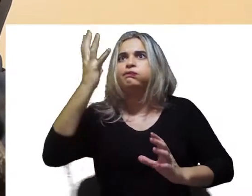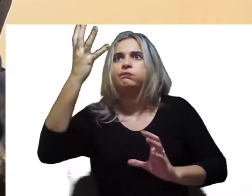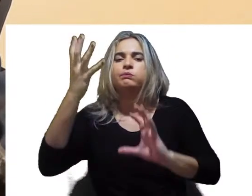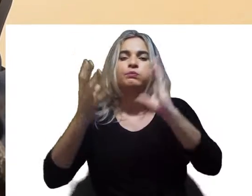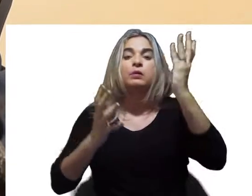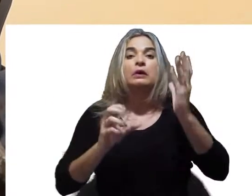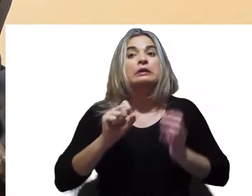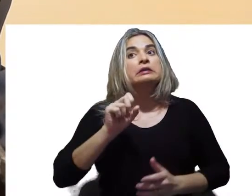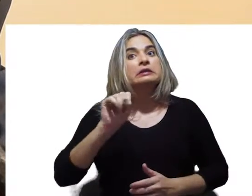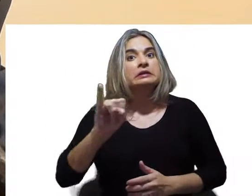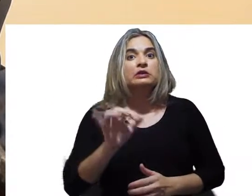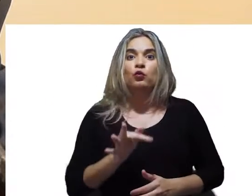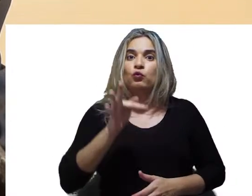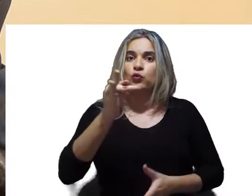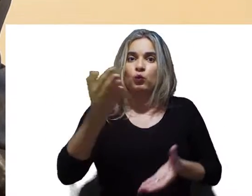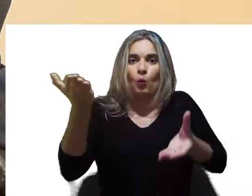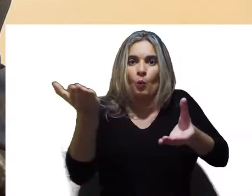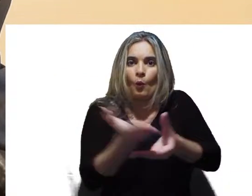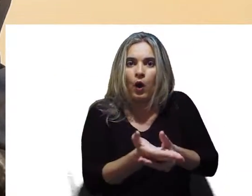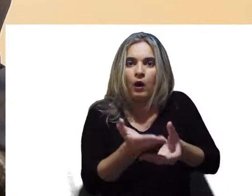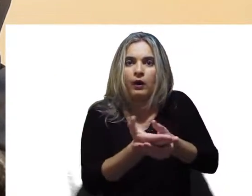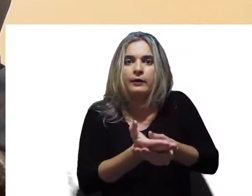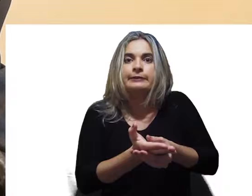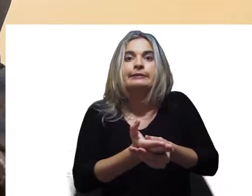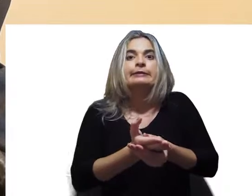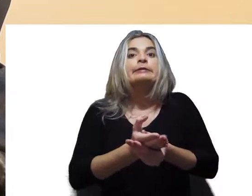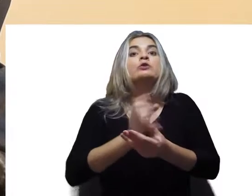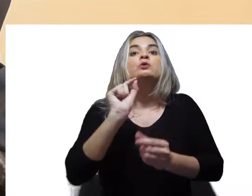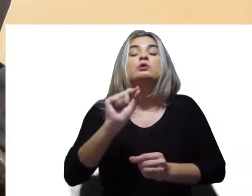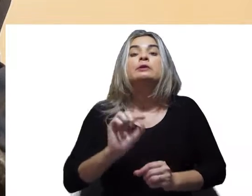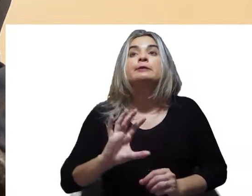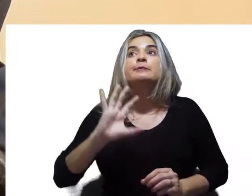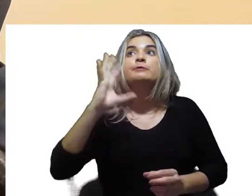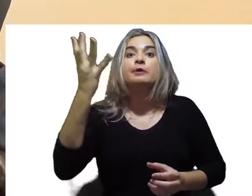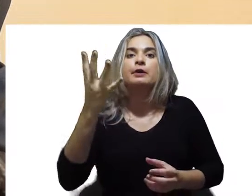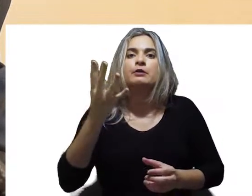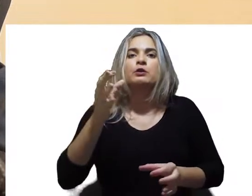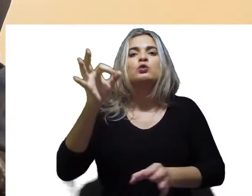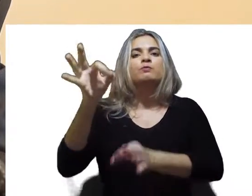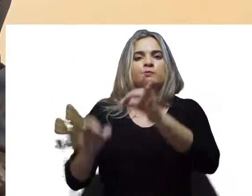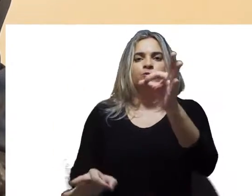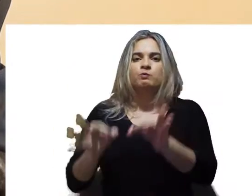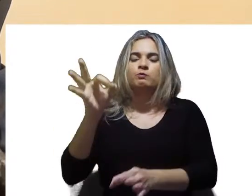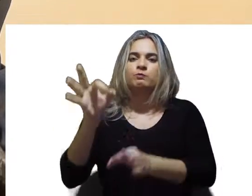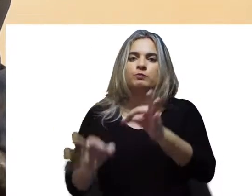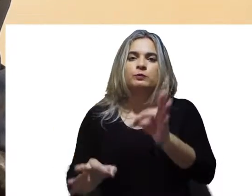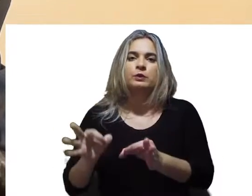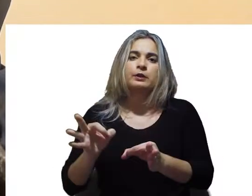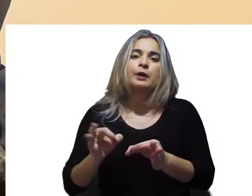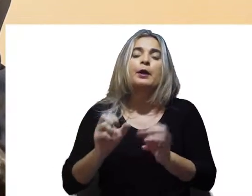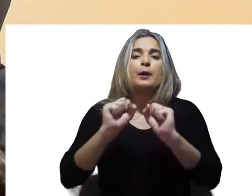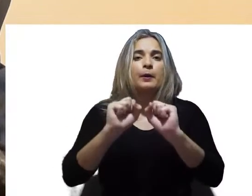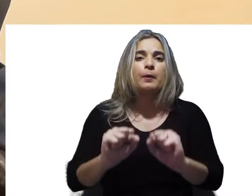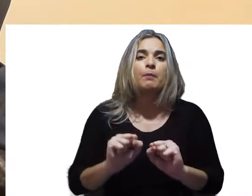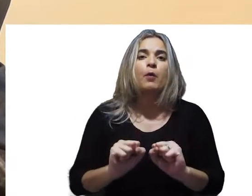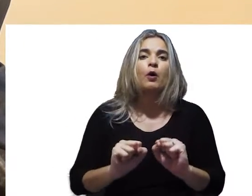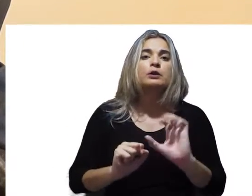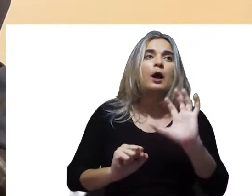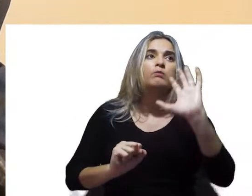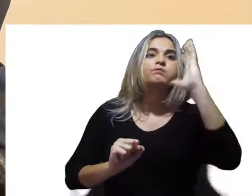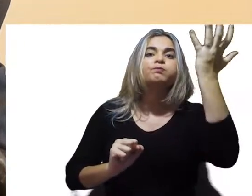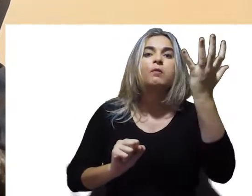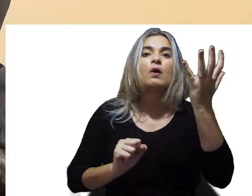em processos, serão eventualmente julgadas e também